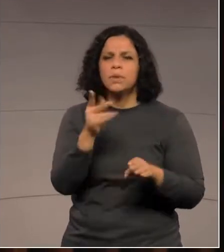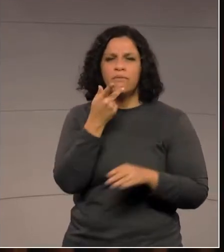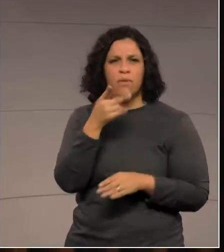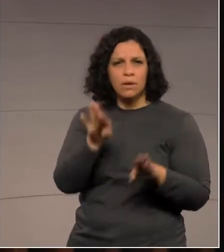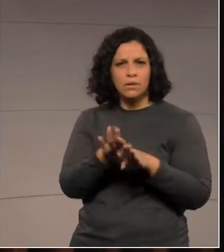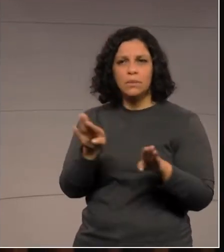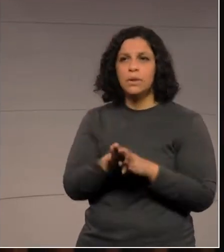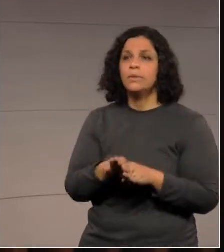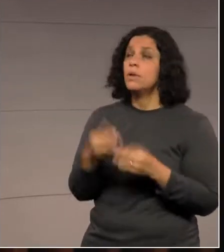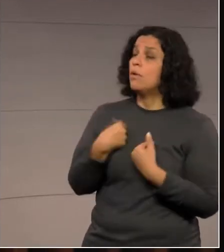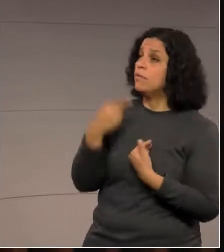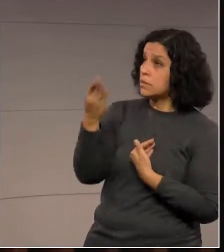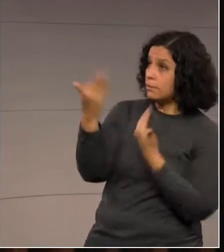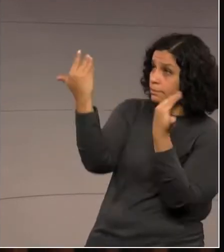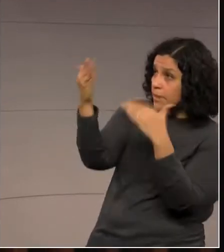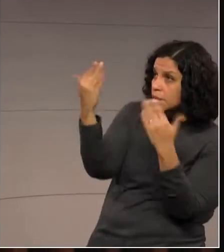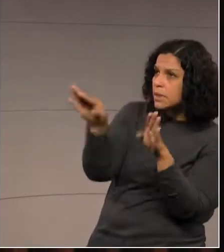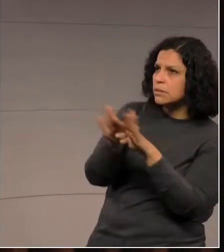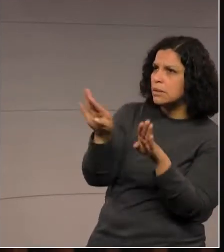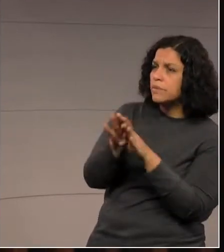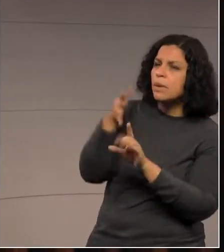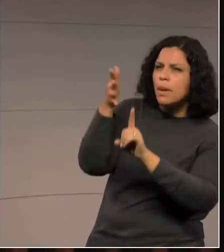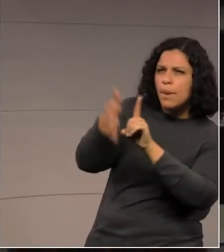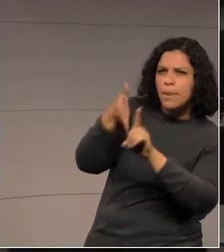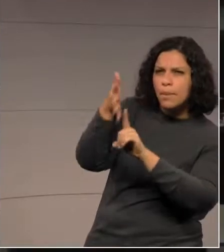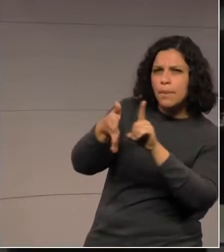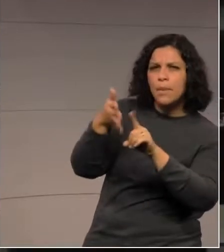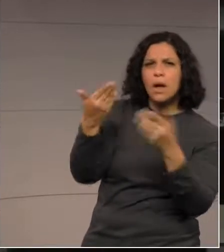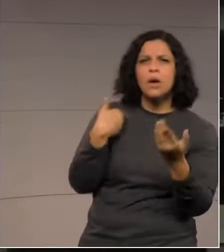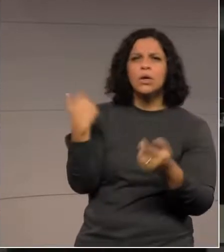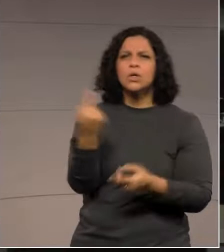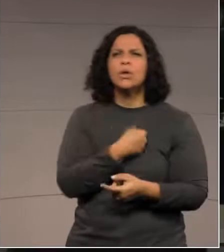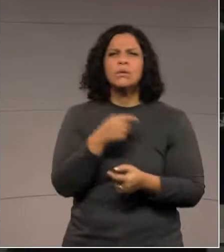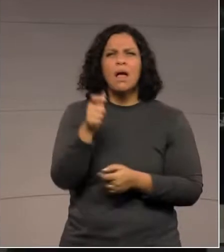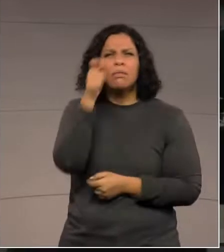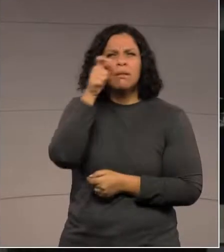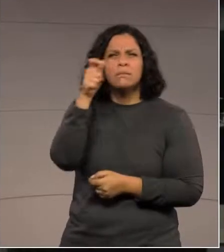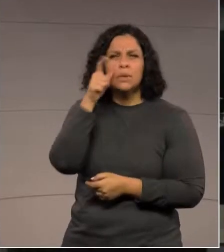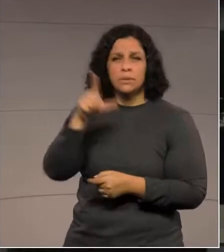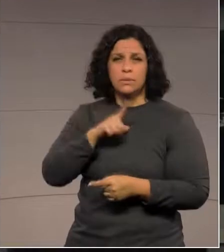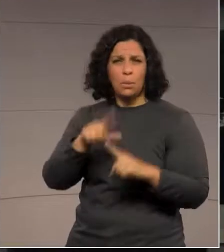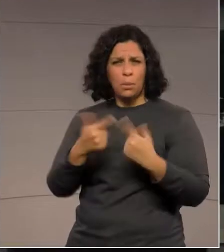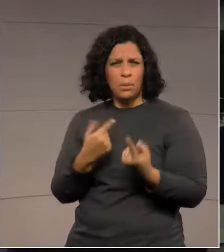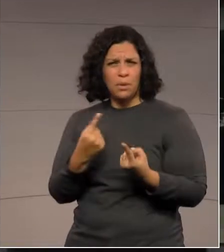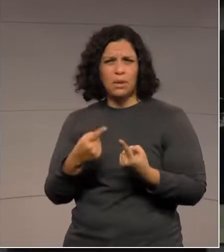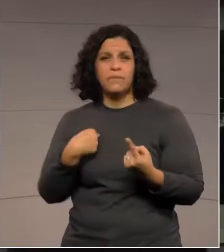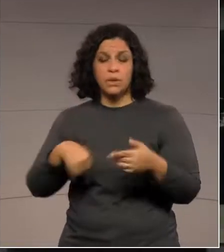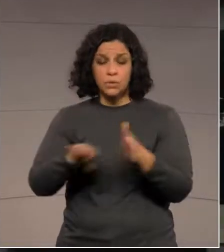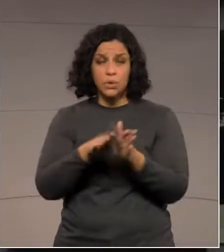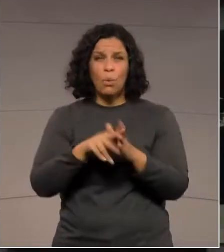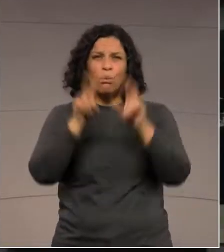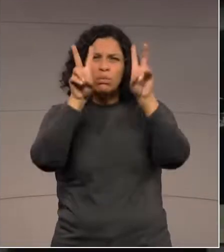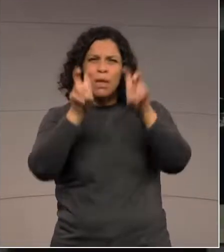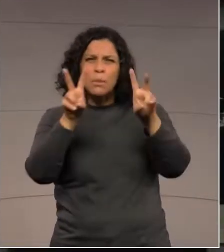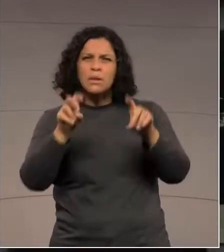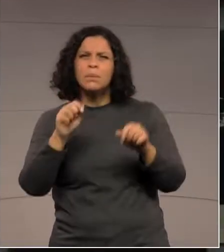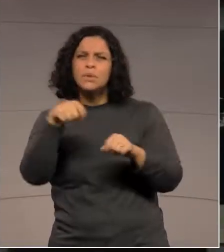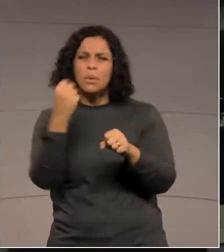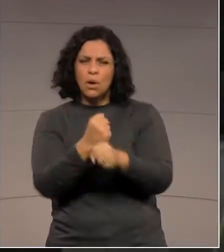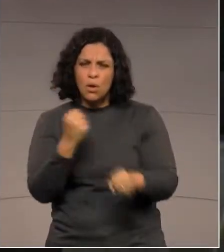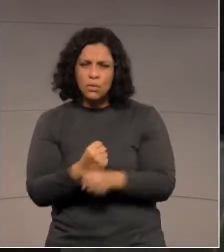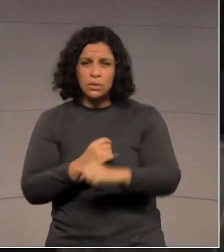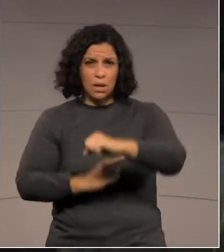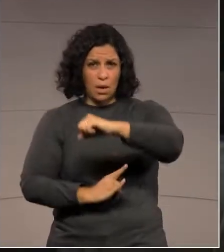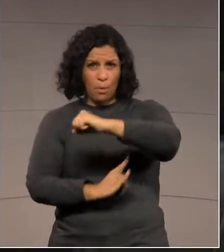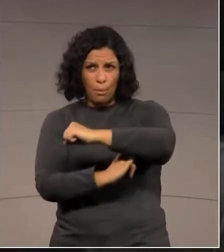Tio Medeiros, quero parabenizar o discurso de vossa excelência, estou acompanhando atentamente. Obrigado. Quando o senhor chegou nesse assunto da ponte, ao longo dos